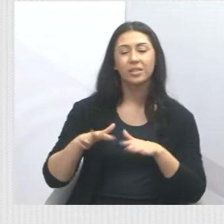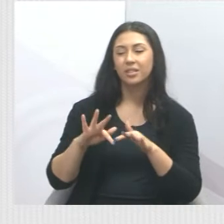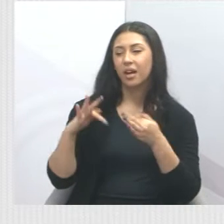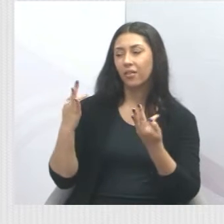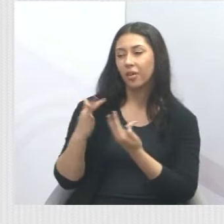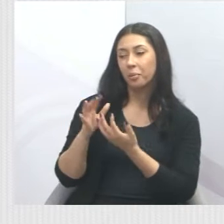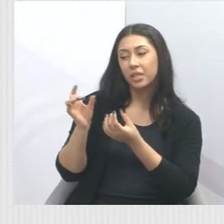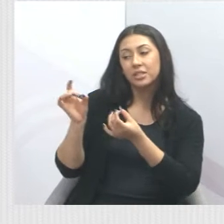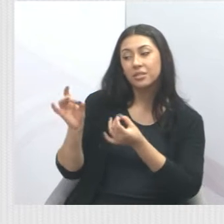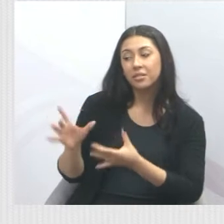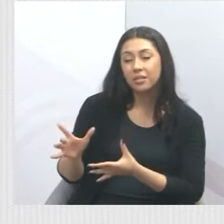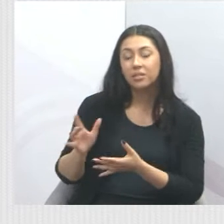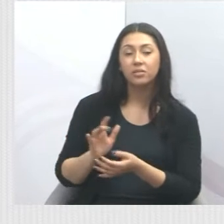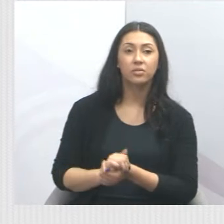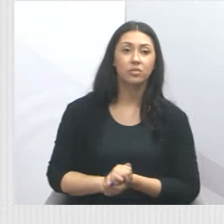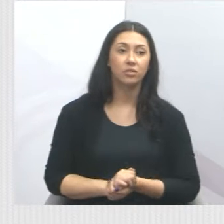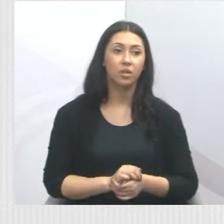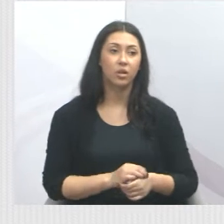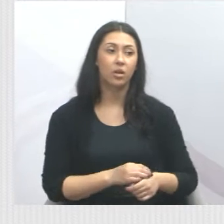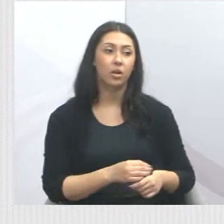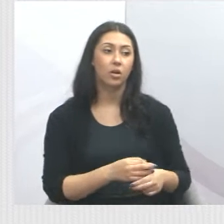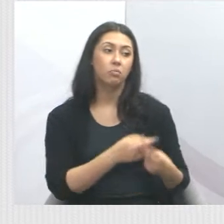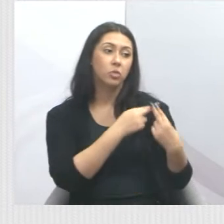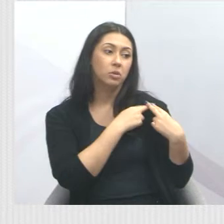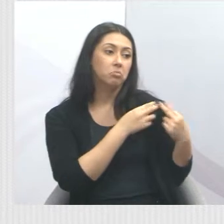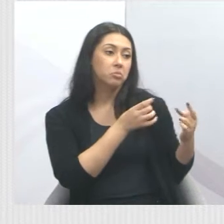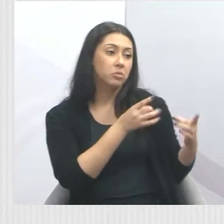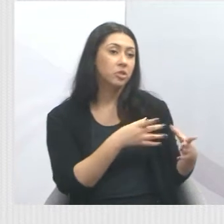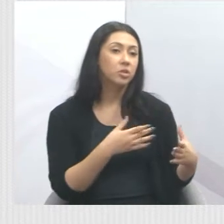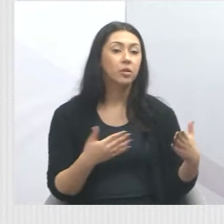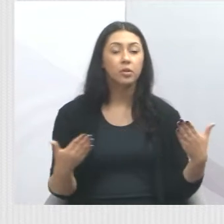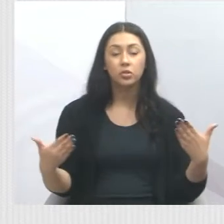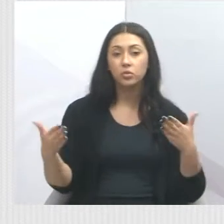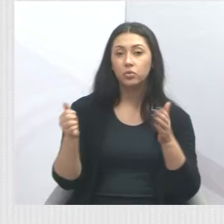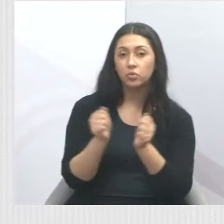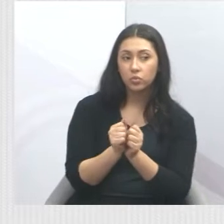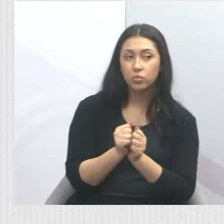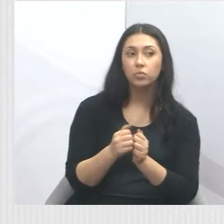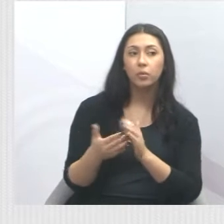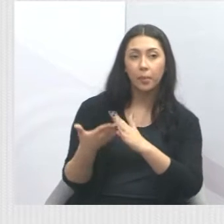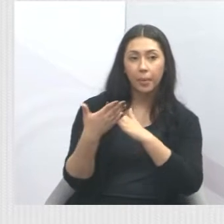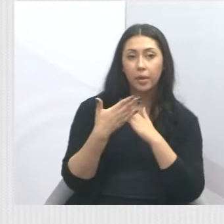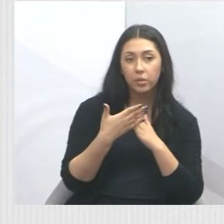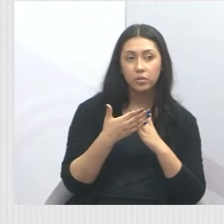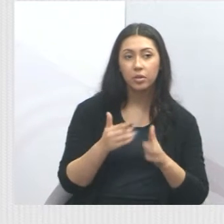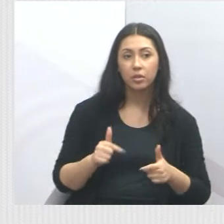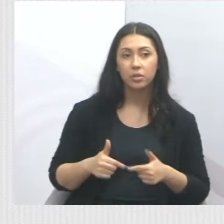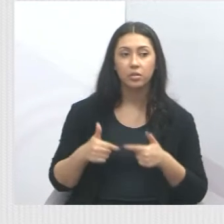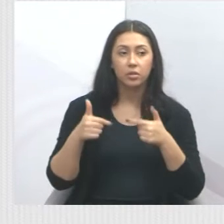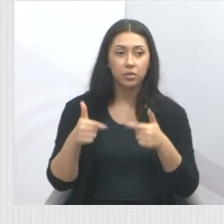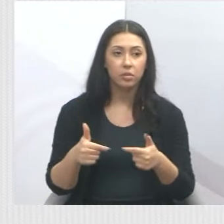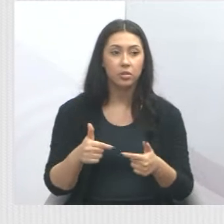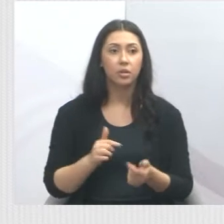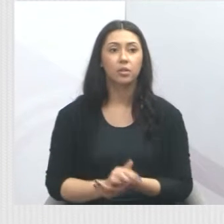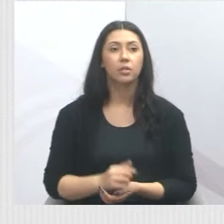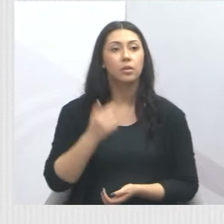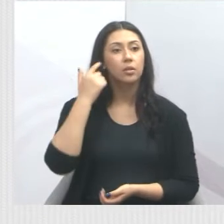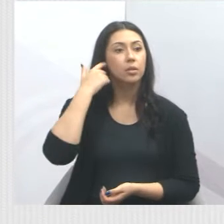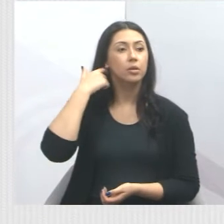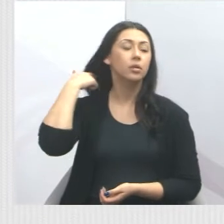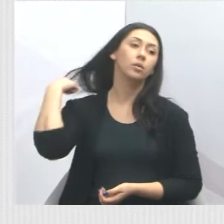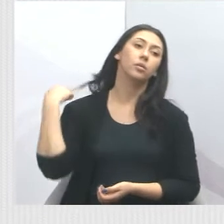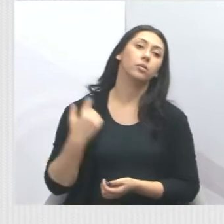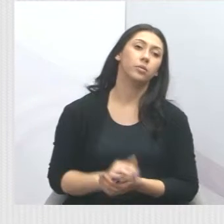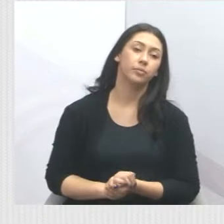família, deixar os seus afazeres de final de semana e me acompanhar nessa batalha, nessa jornada, que é